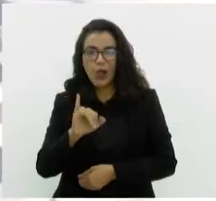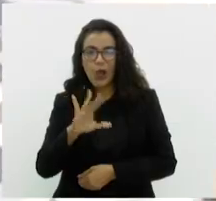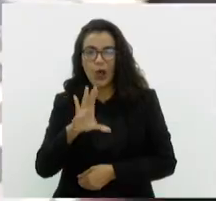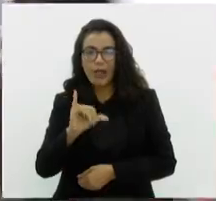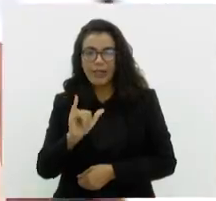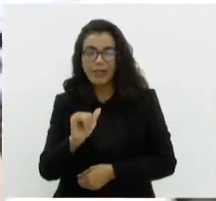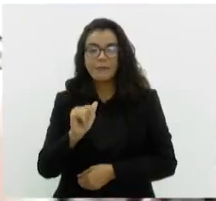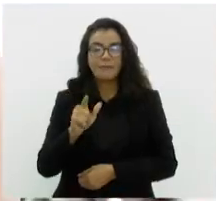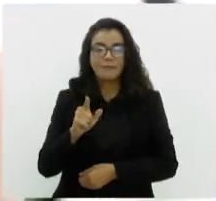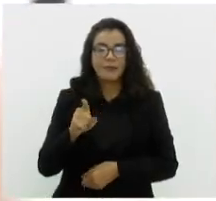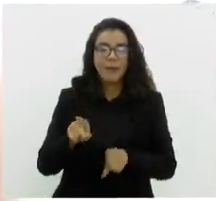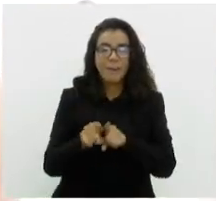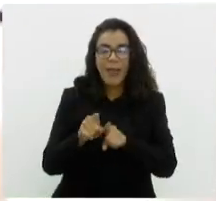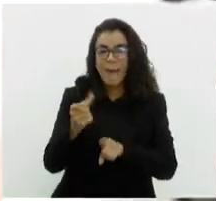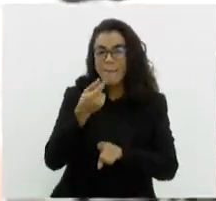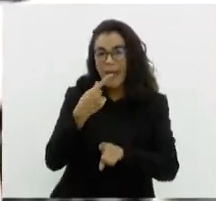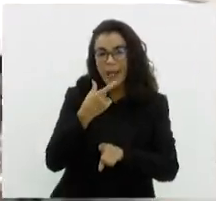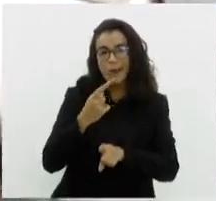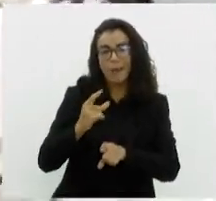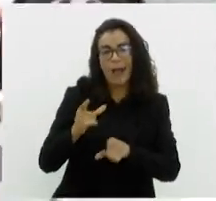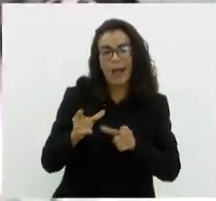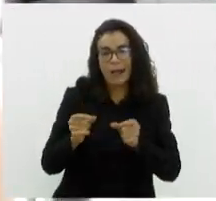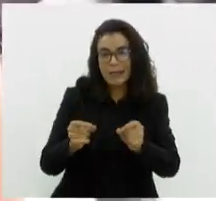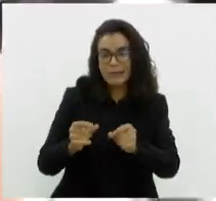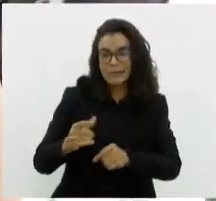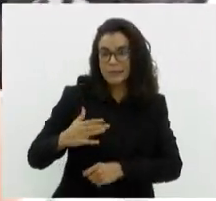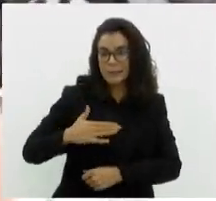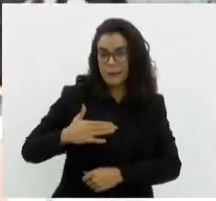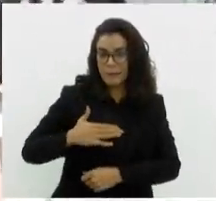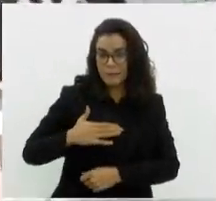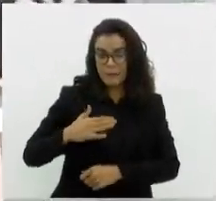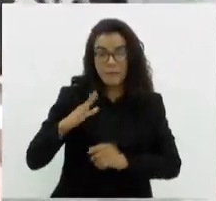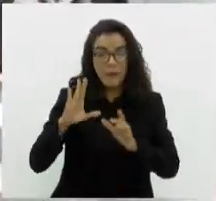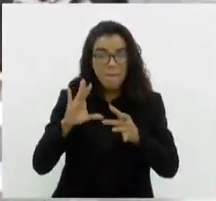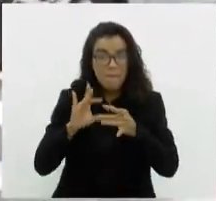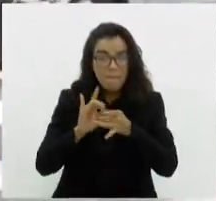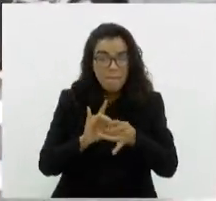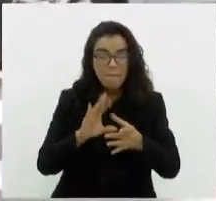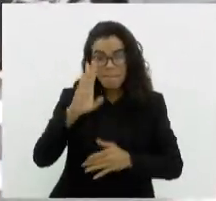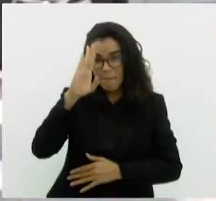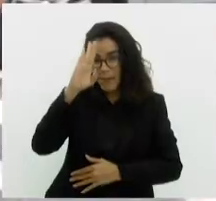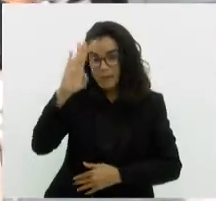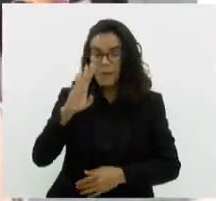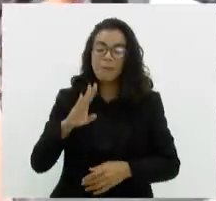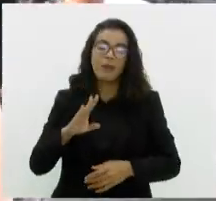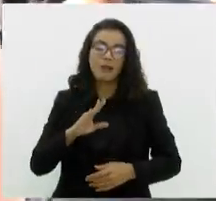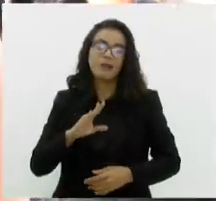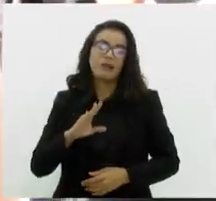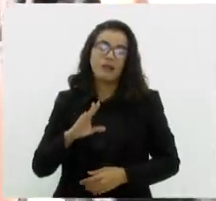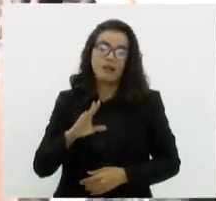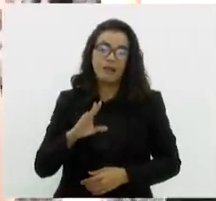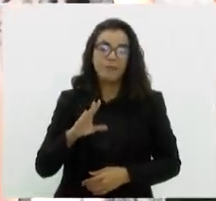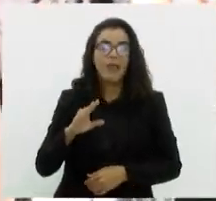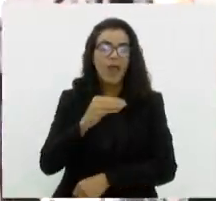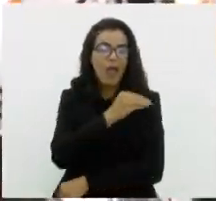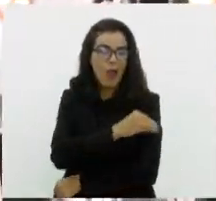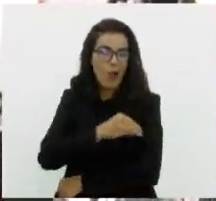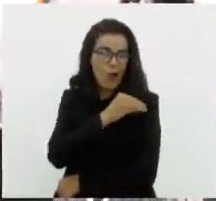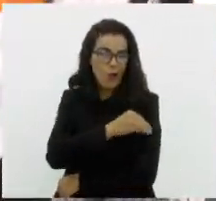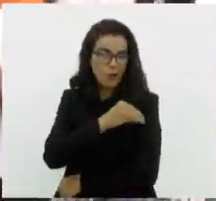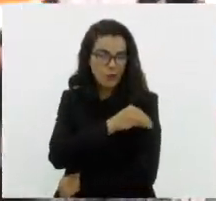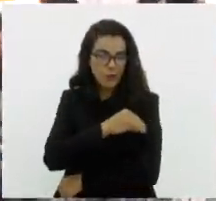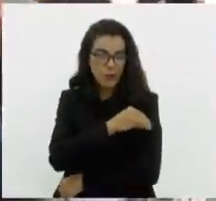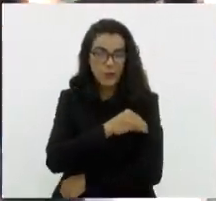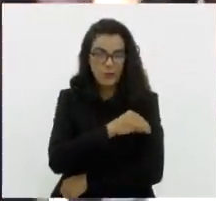tratamento de tumor de mama, enfim, mas a principal causa é metabólica. Sem contar o uso de álcool, que é uma causa independente associada à